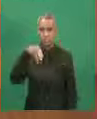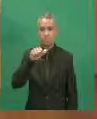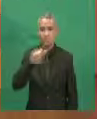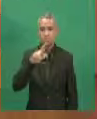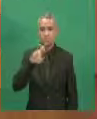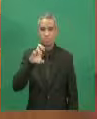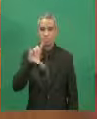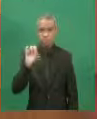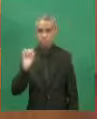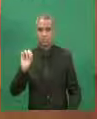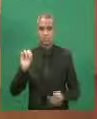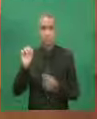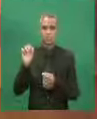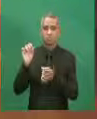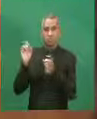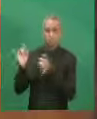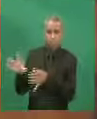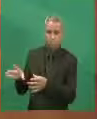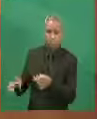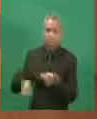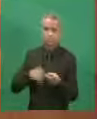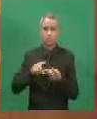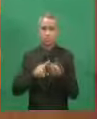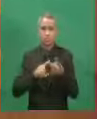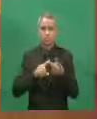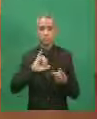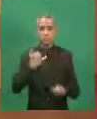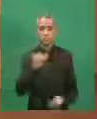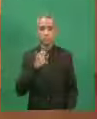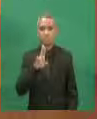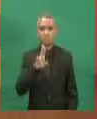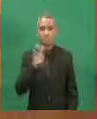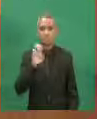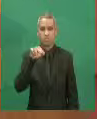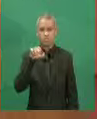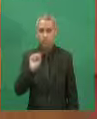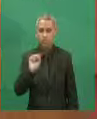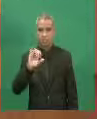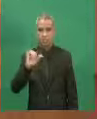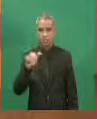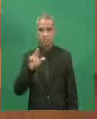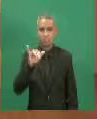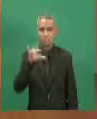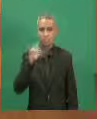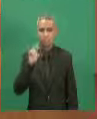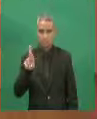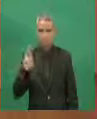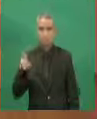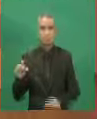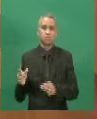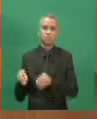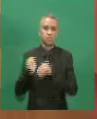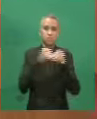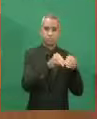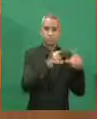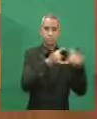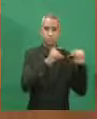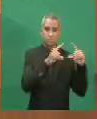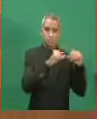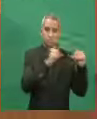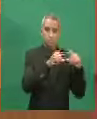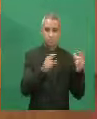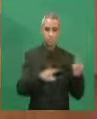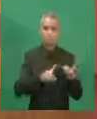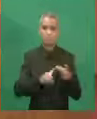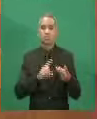é chefe da Casa Civil, o deputado Rubens Rúnio foi para Brasília, e o deputado Bira está exercendo a função de secretário de Estado. Então,